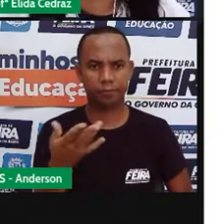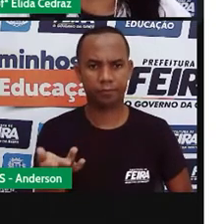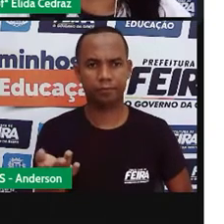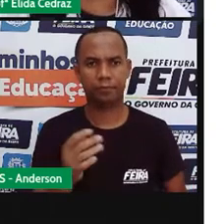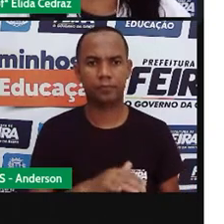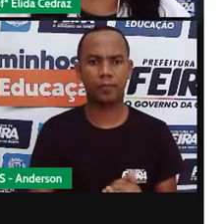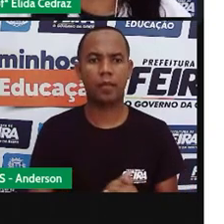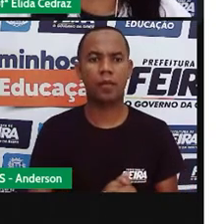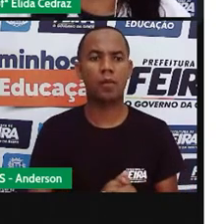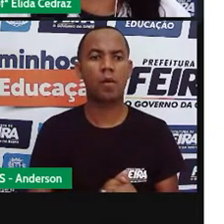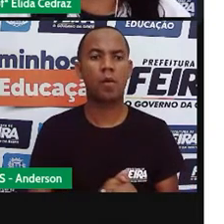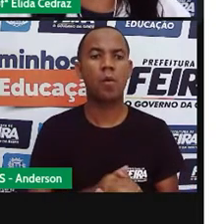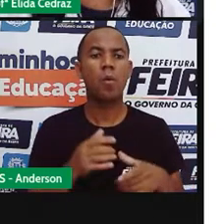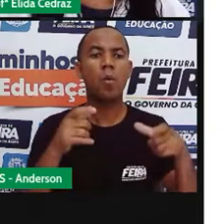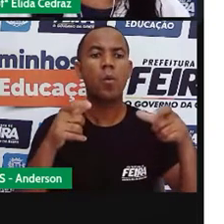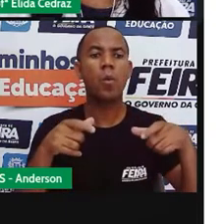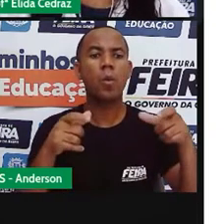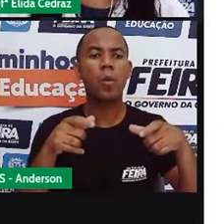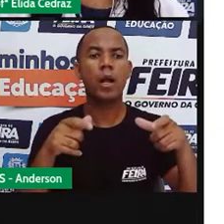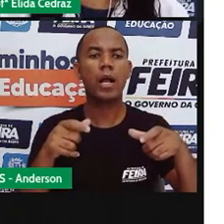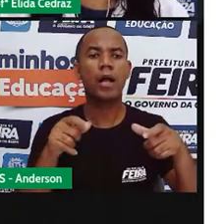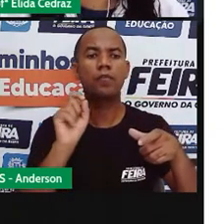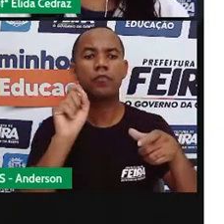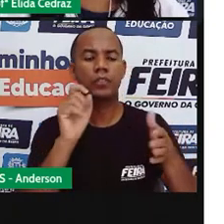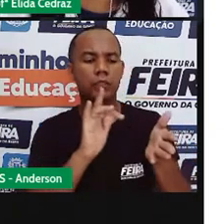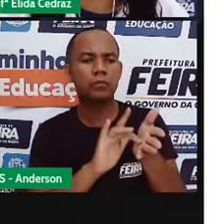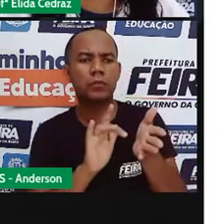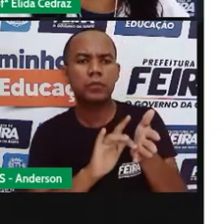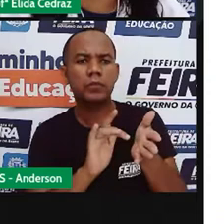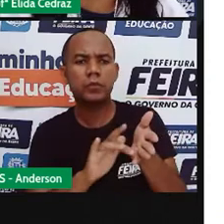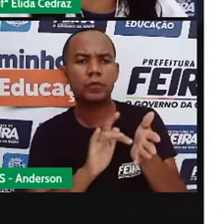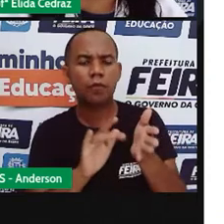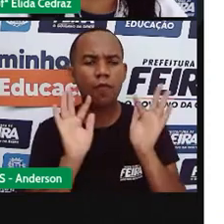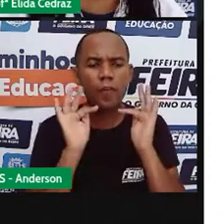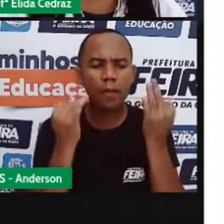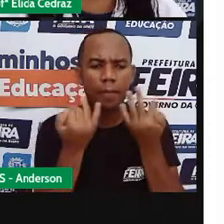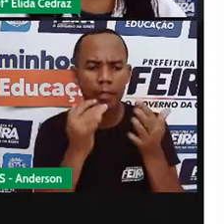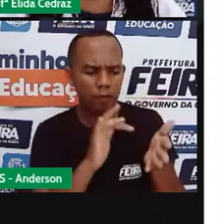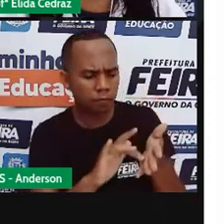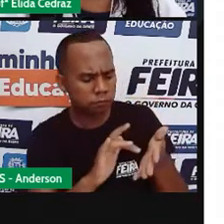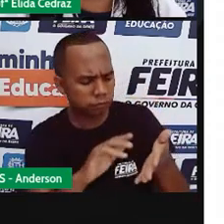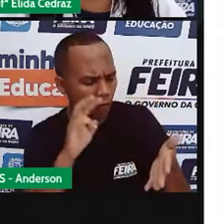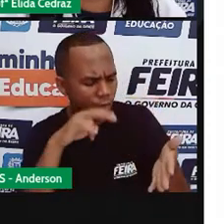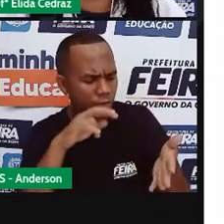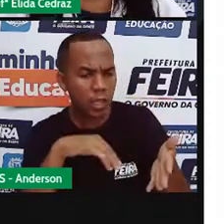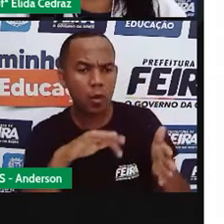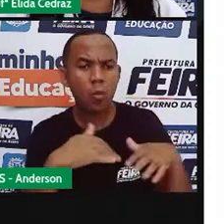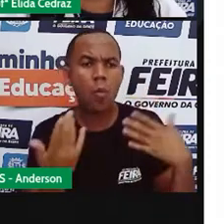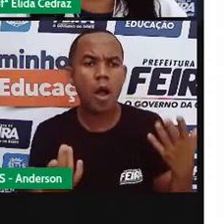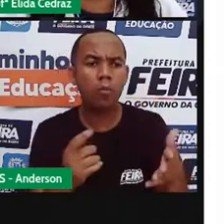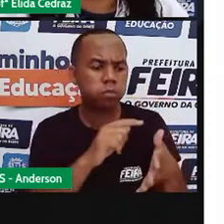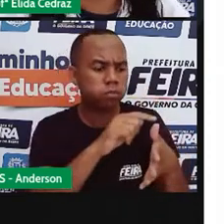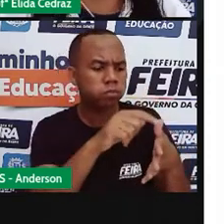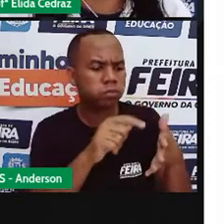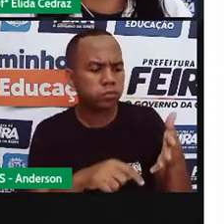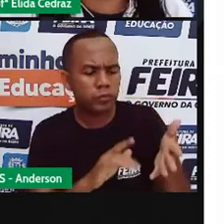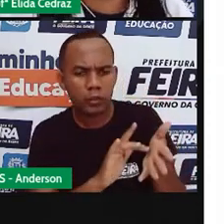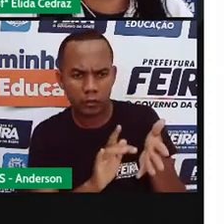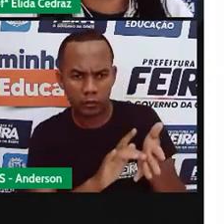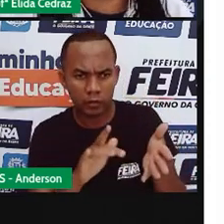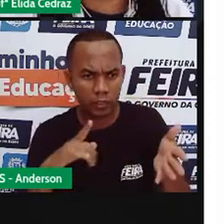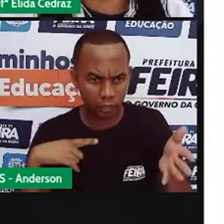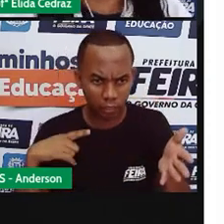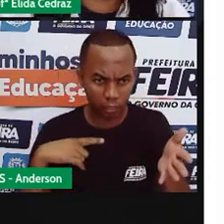Qual é o canal ou site que você e sua família costuma acessar para ficarem bem informados? Tem